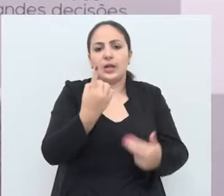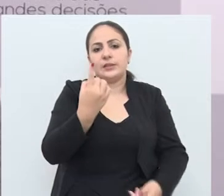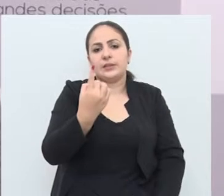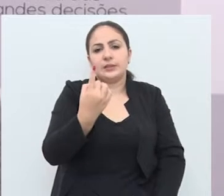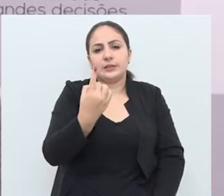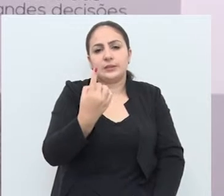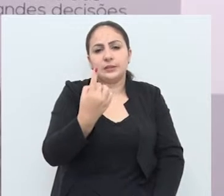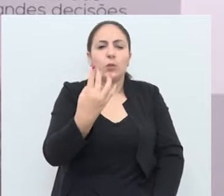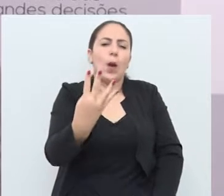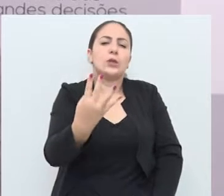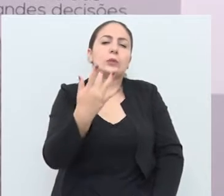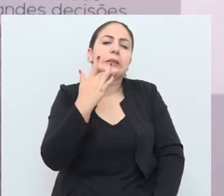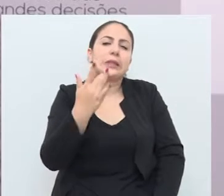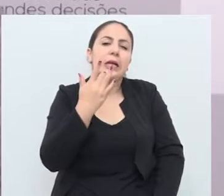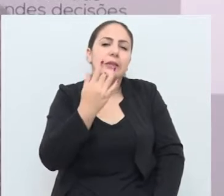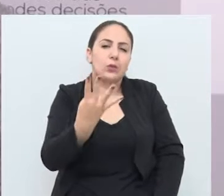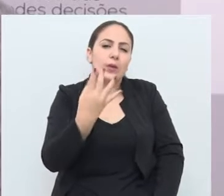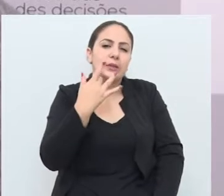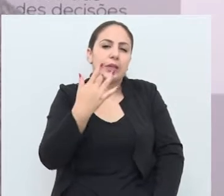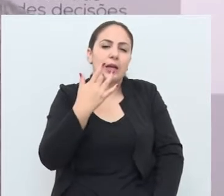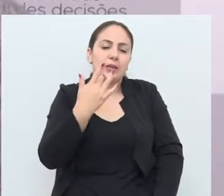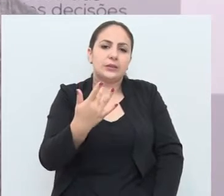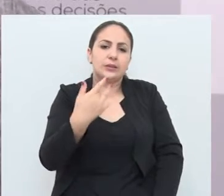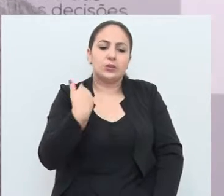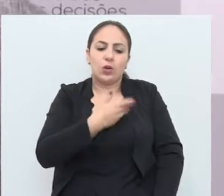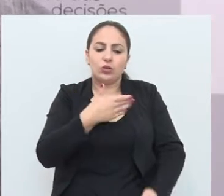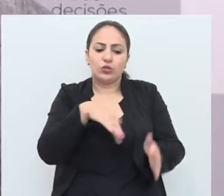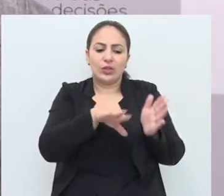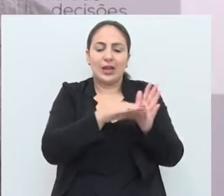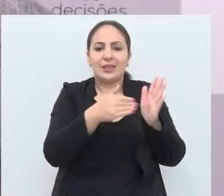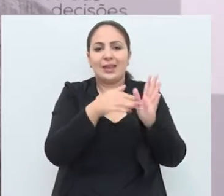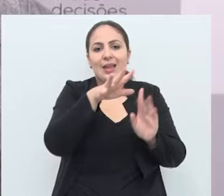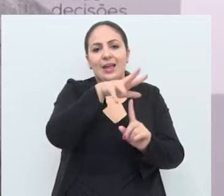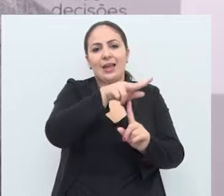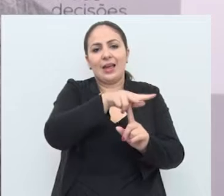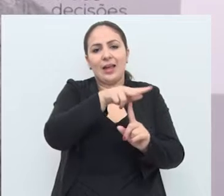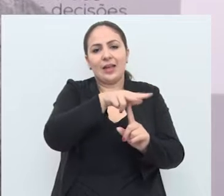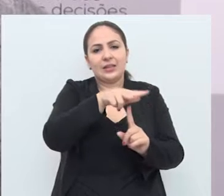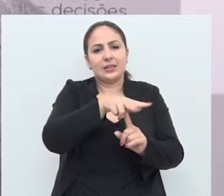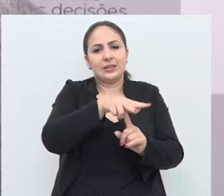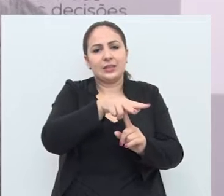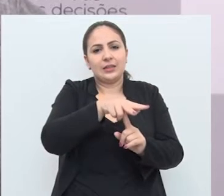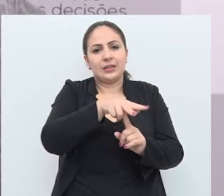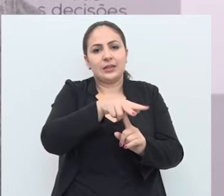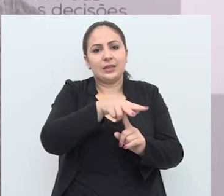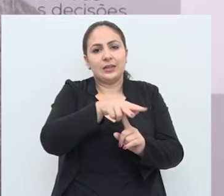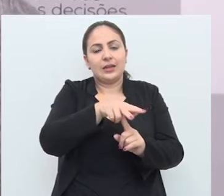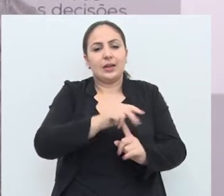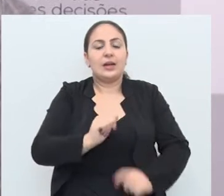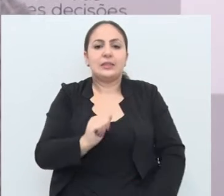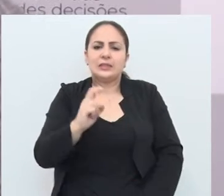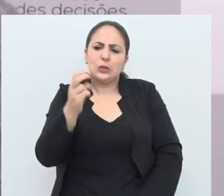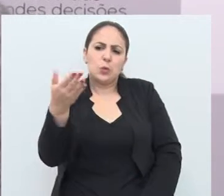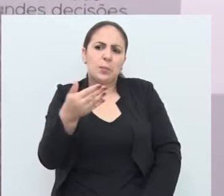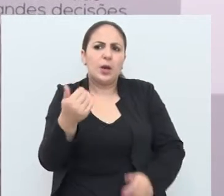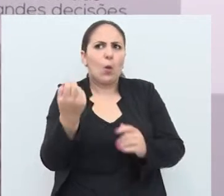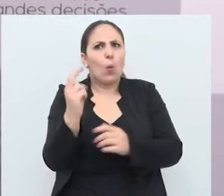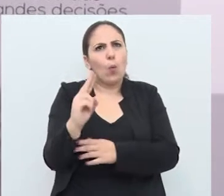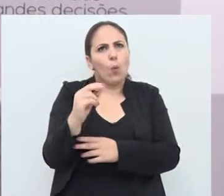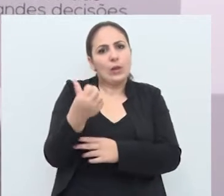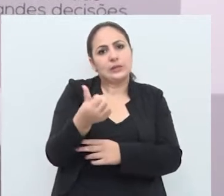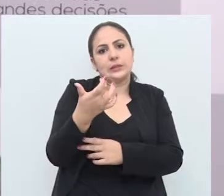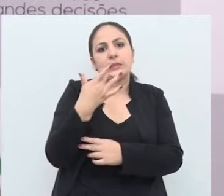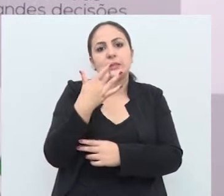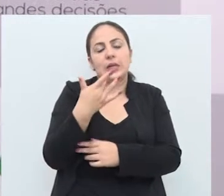16 horas, aproximadamente, nós vamos chegar ali na gare às 17h30, 18h, e vamos estar ali na concha acústica da